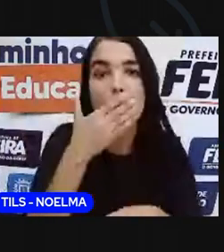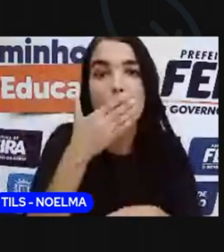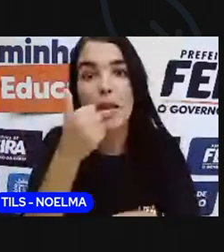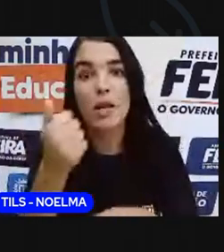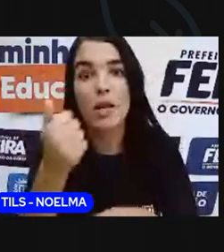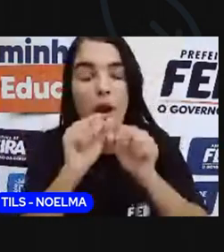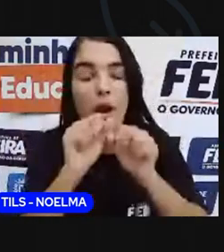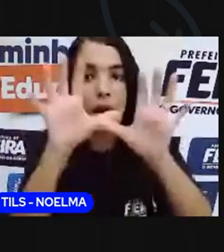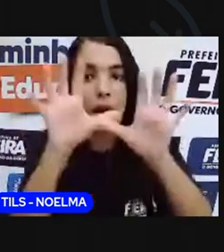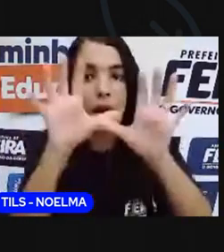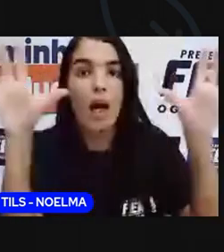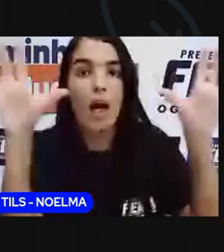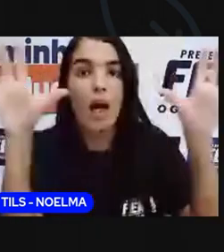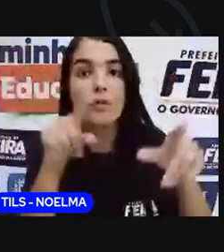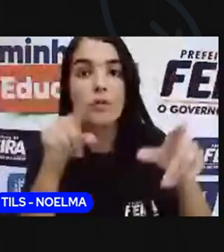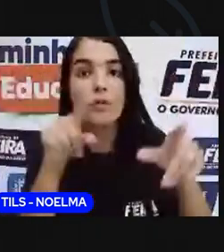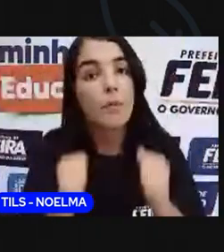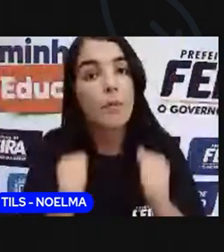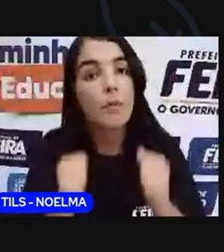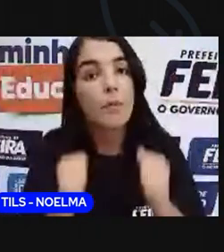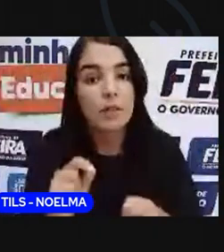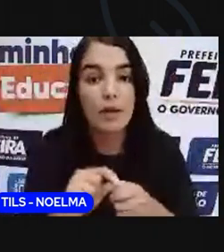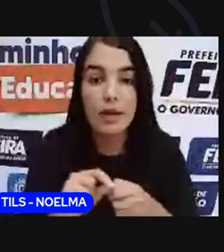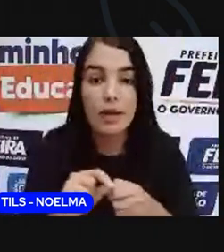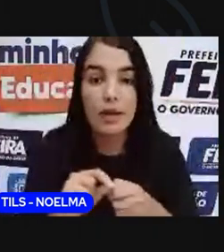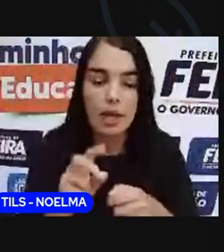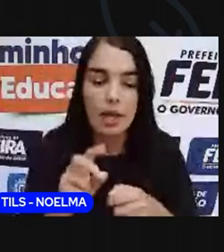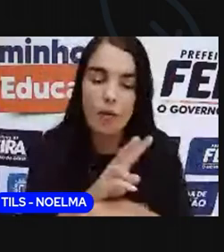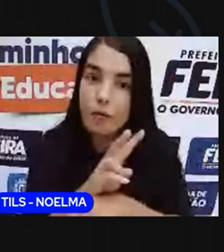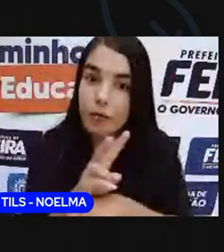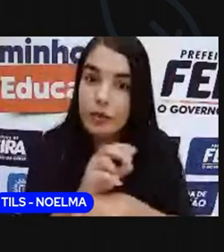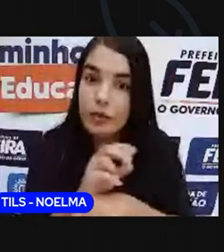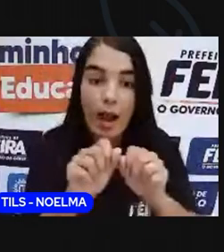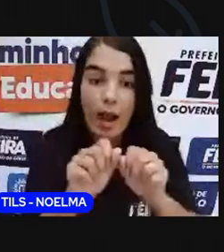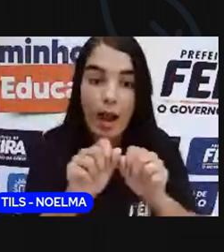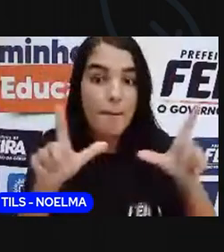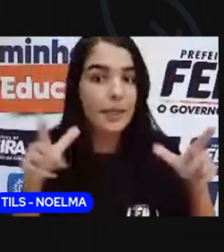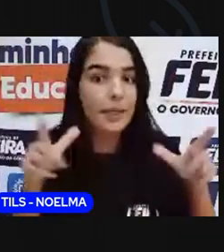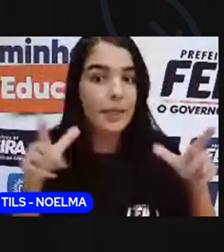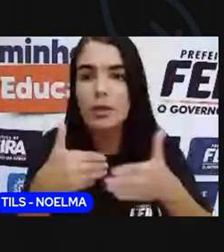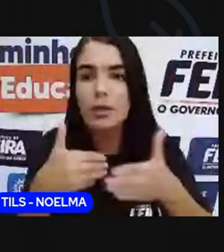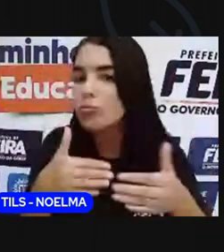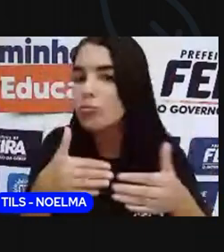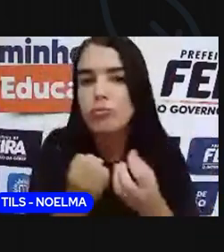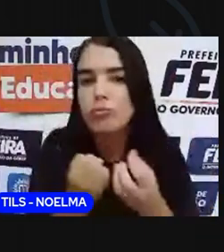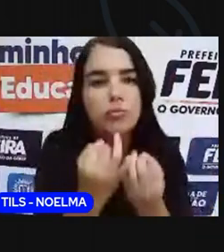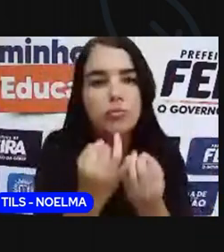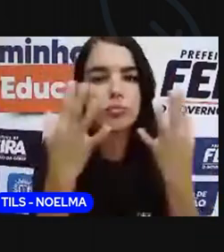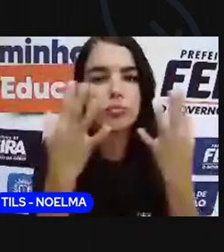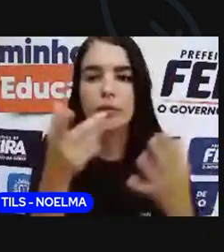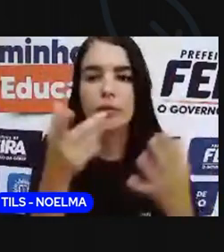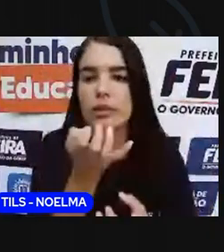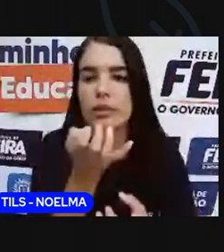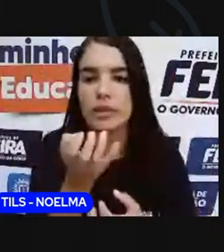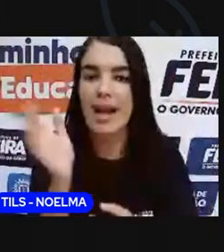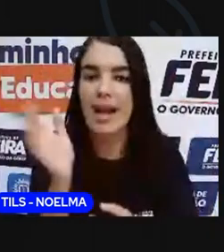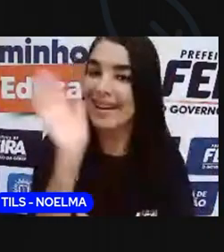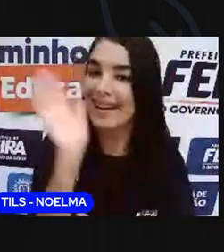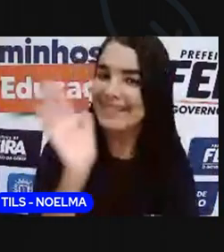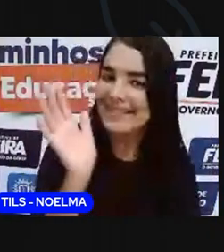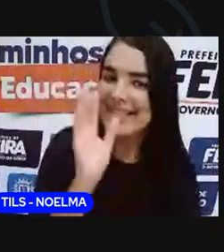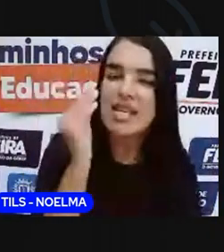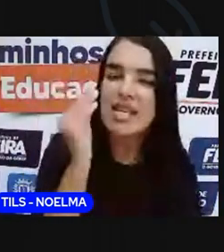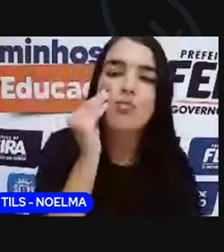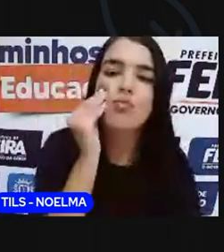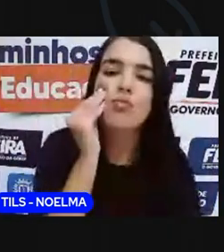né? Vai permitir vocês também a voltarem a rever os vídeos quantas vezes vocês quiserem, tá? E a Pro vai ficando por aqui.